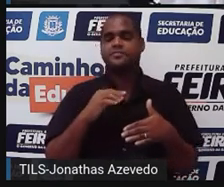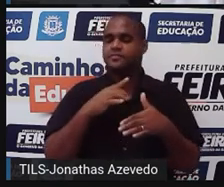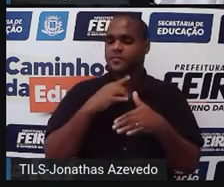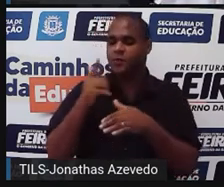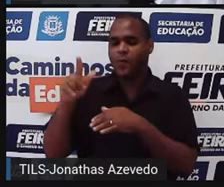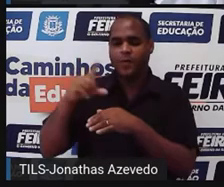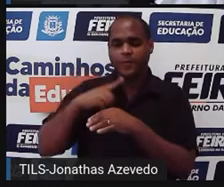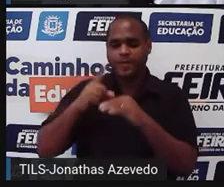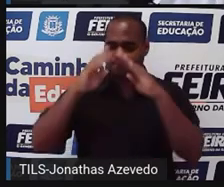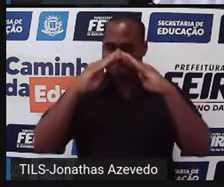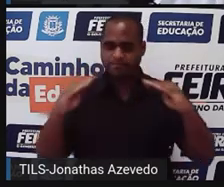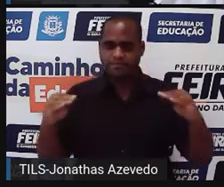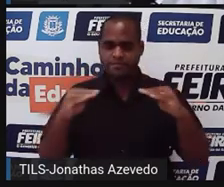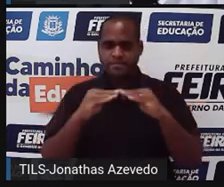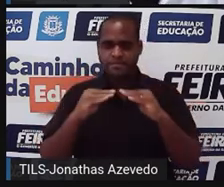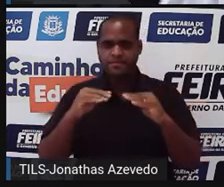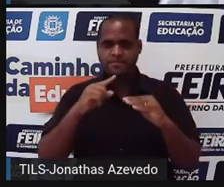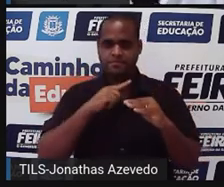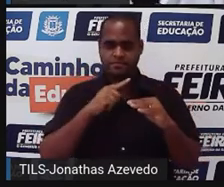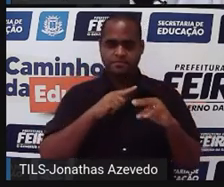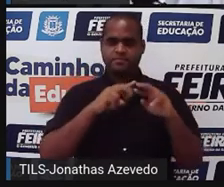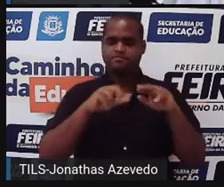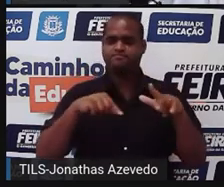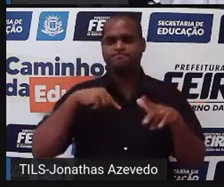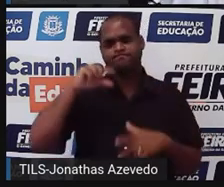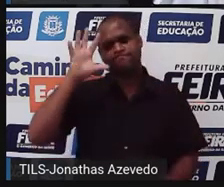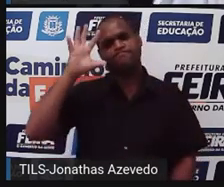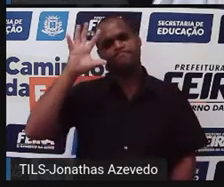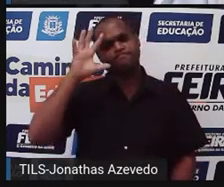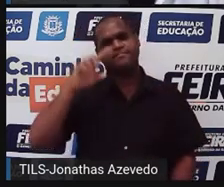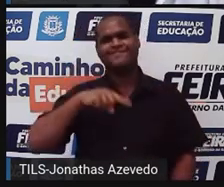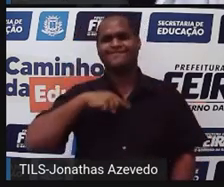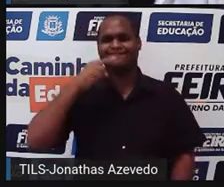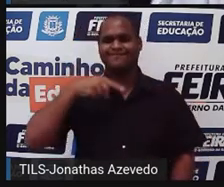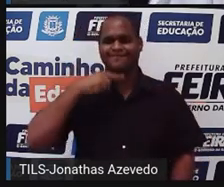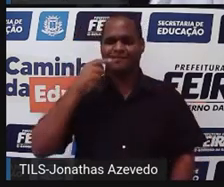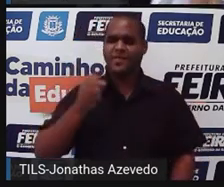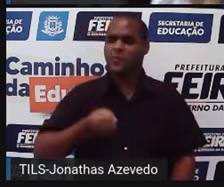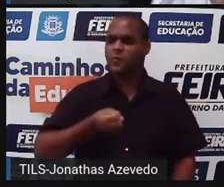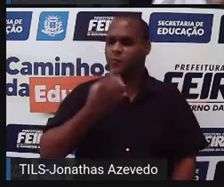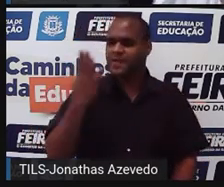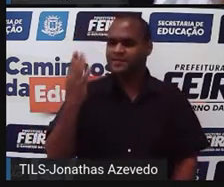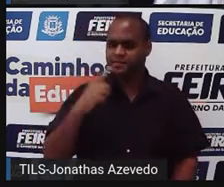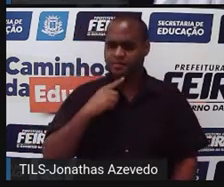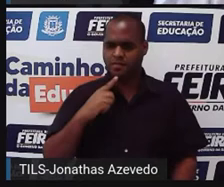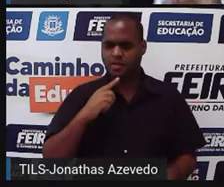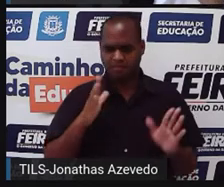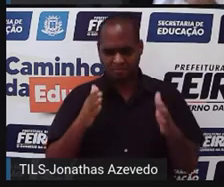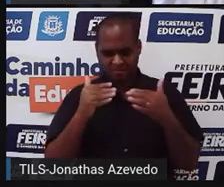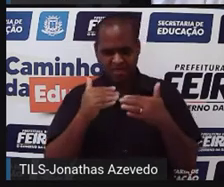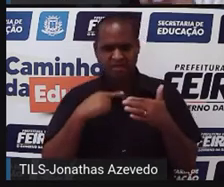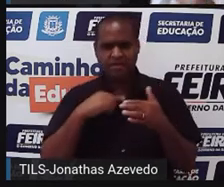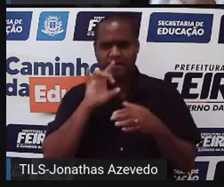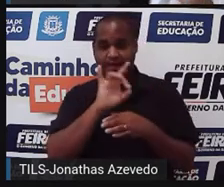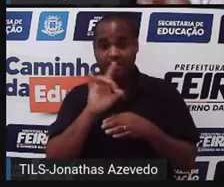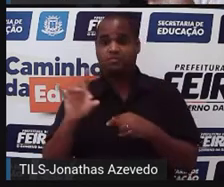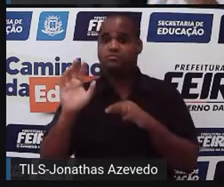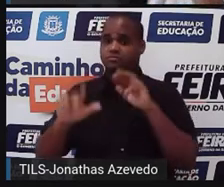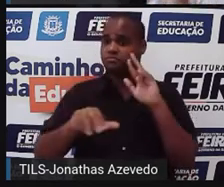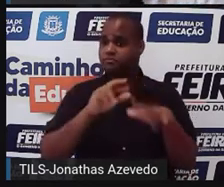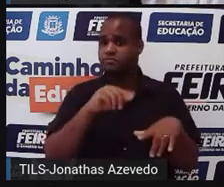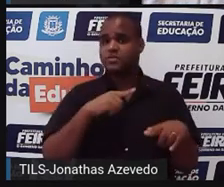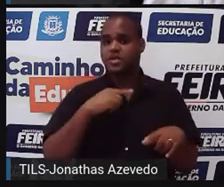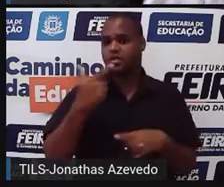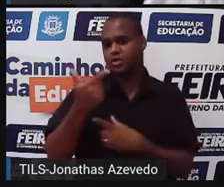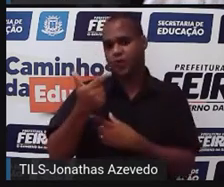pirâmides. então como é que a gente pensa? A gente não sabe quantos cubos são, mas lá na figura diz que para cada cubo usa